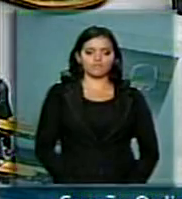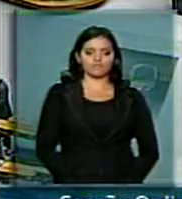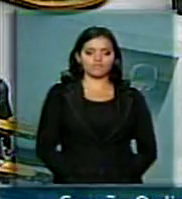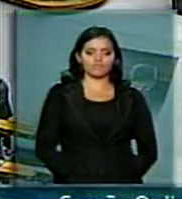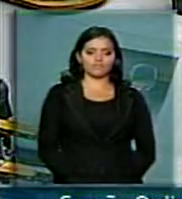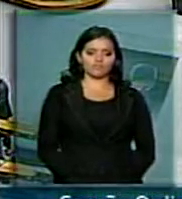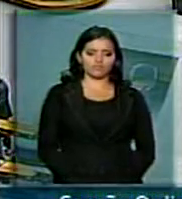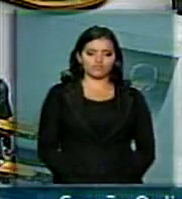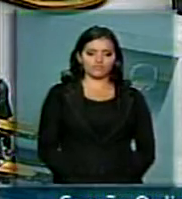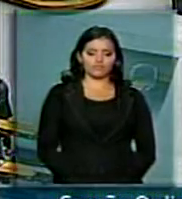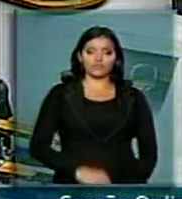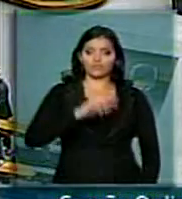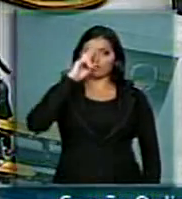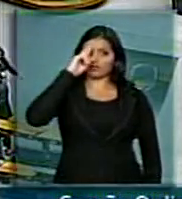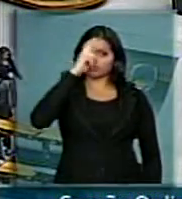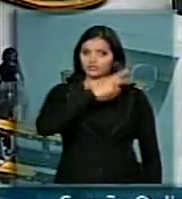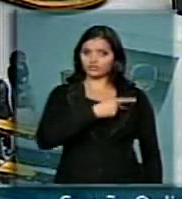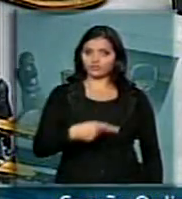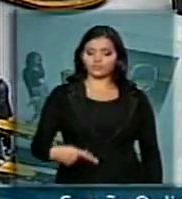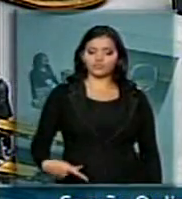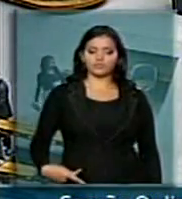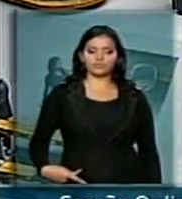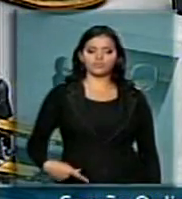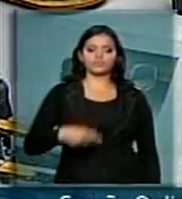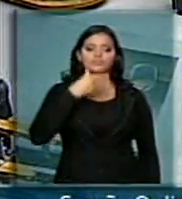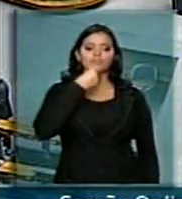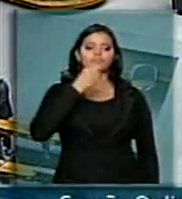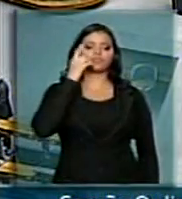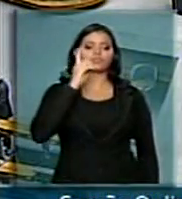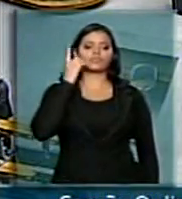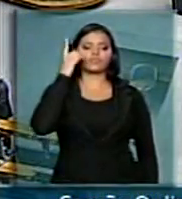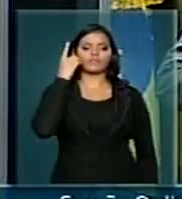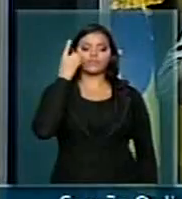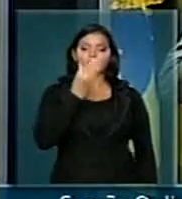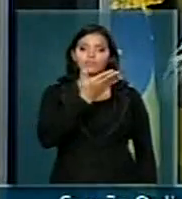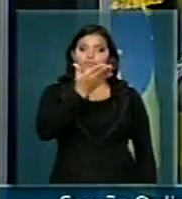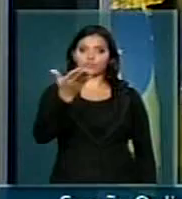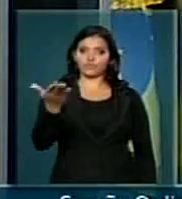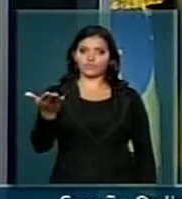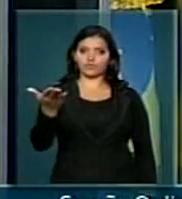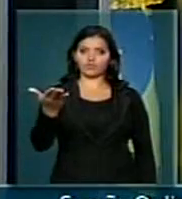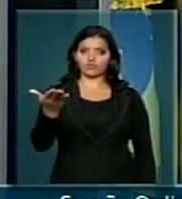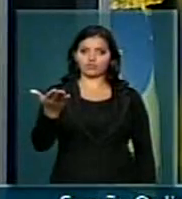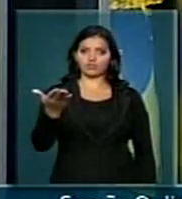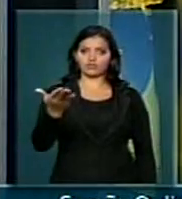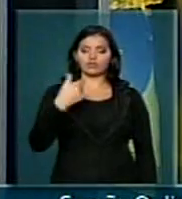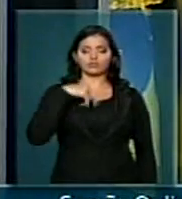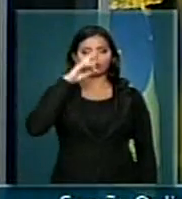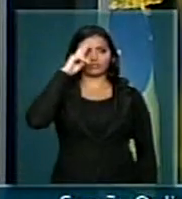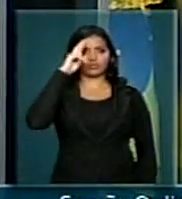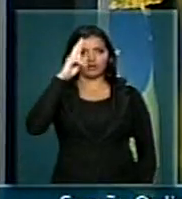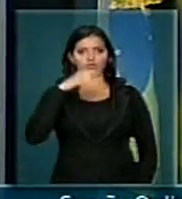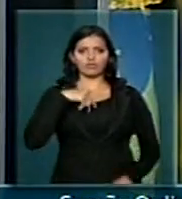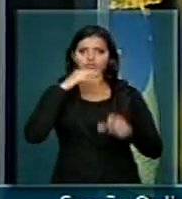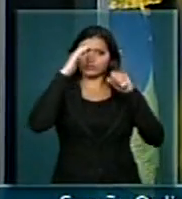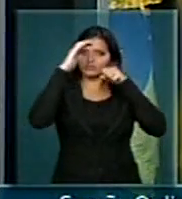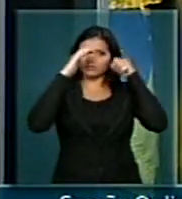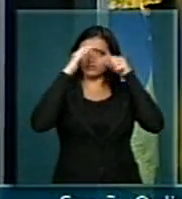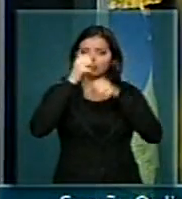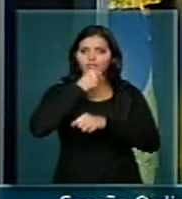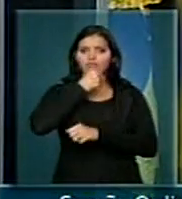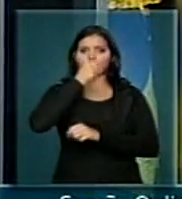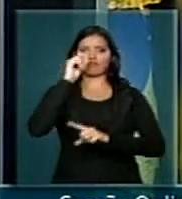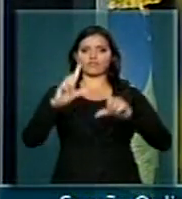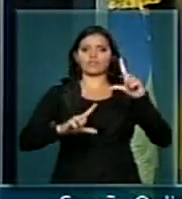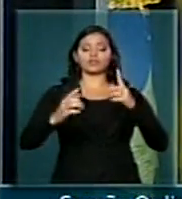Senhor presidente, senhores deputados, senhoras deputadas, senhores da imprensa, servidores dessa casa,